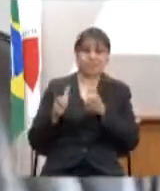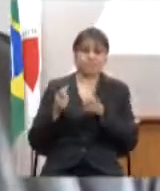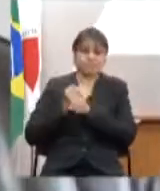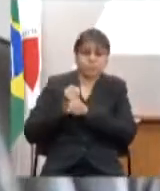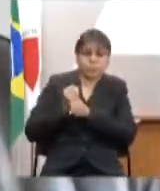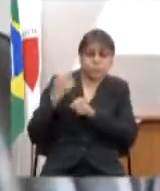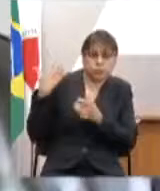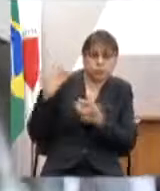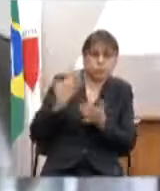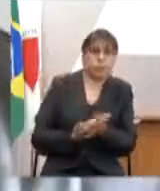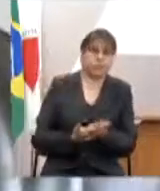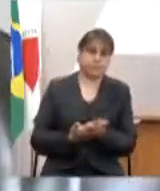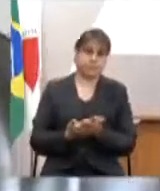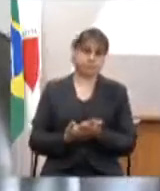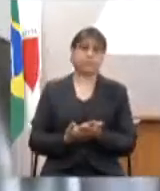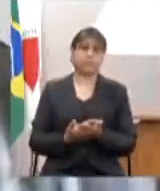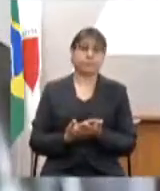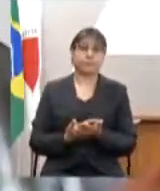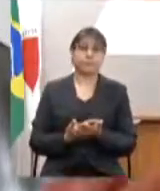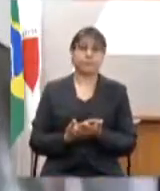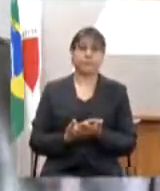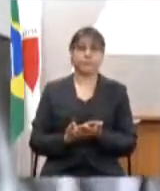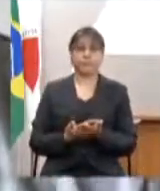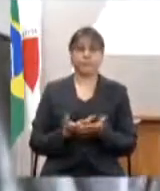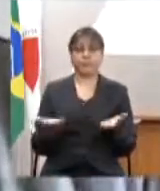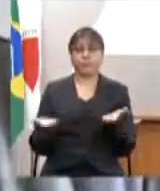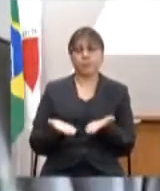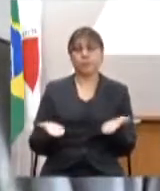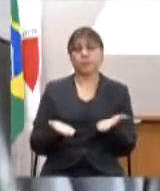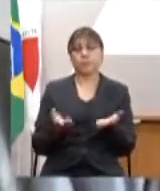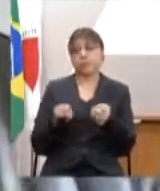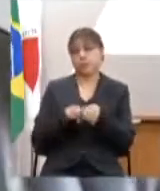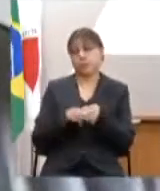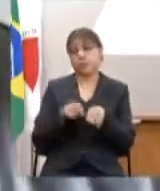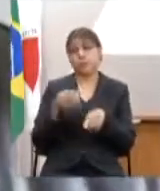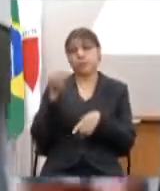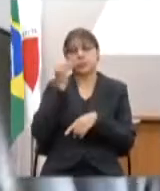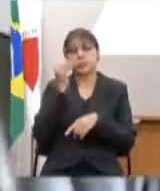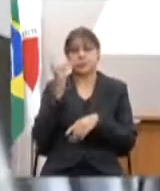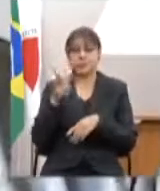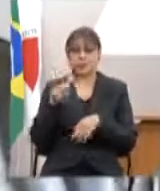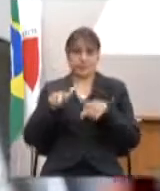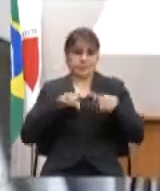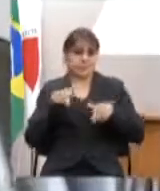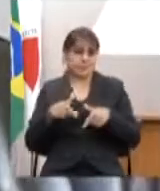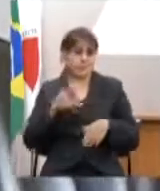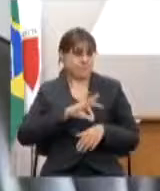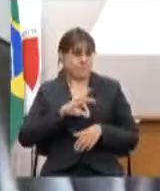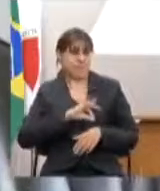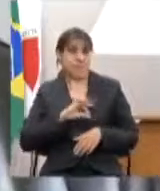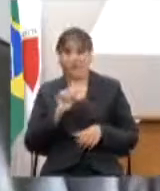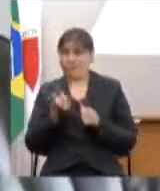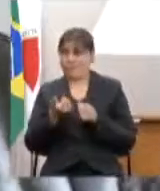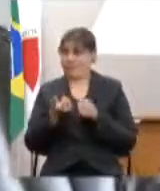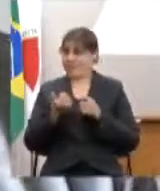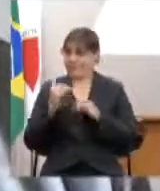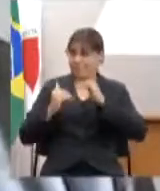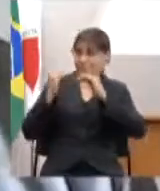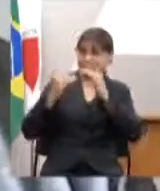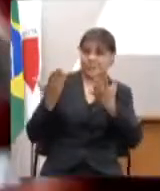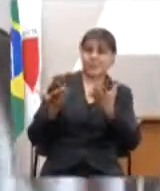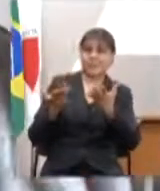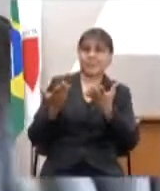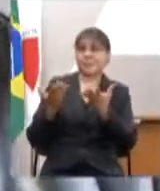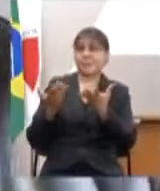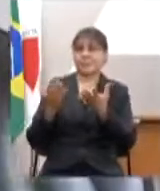hoje a gente vê o lítio e agora que há possibilidade também de emprego de renda de desenvolvimento da nossa região mas que a base estão